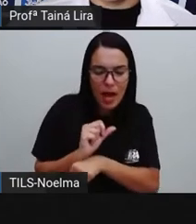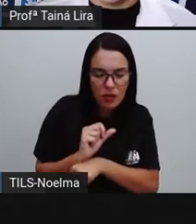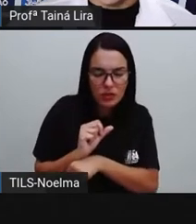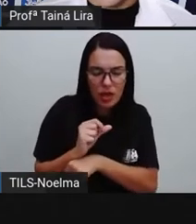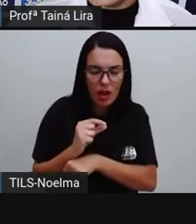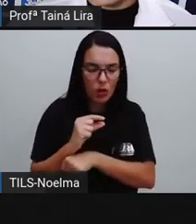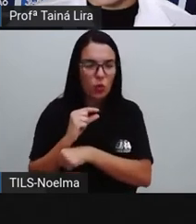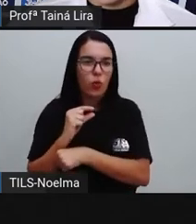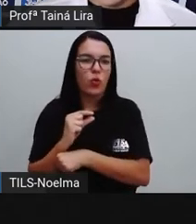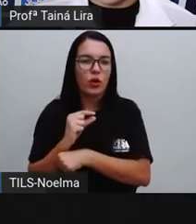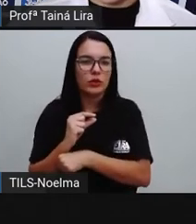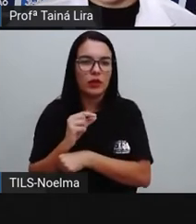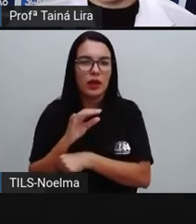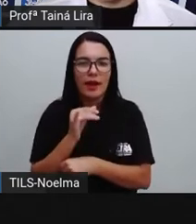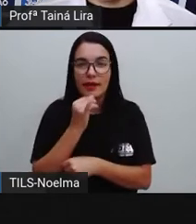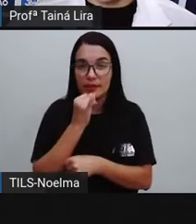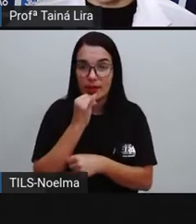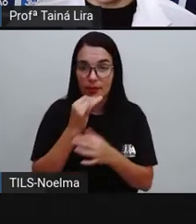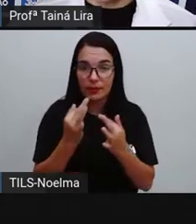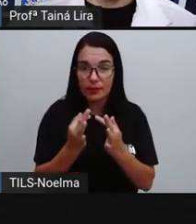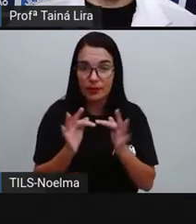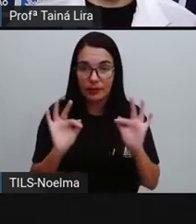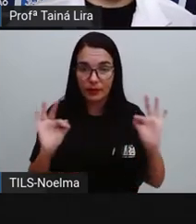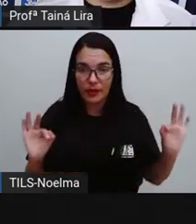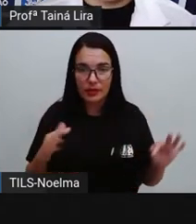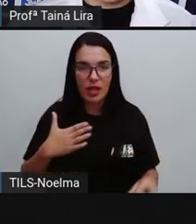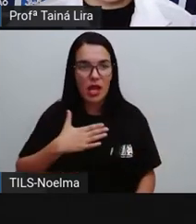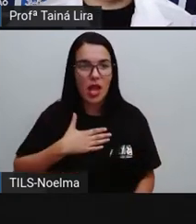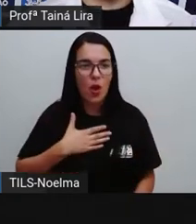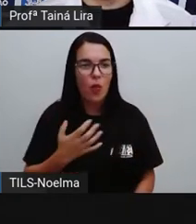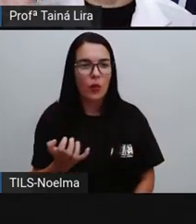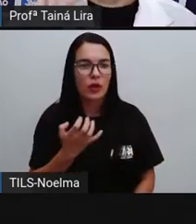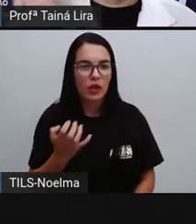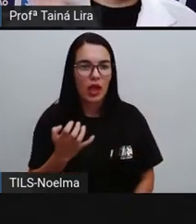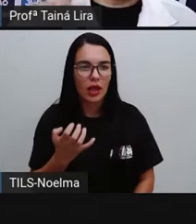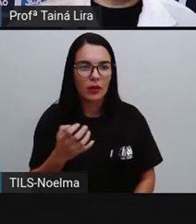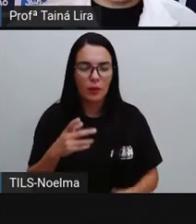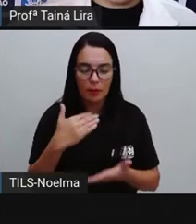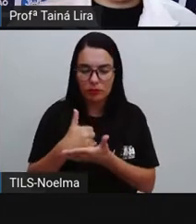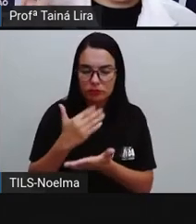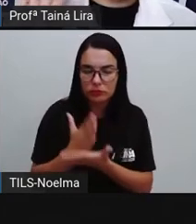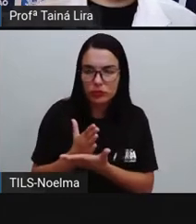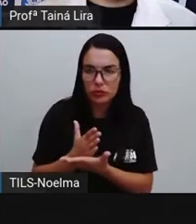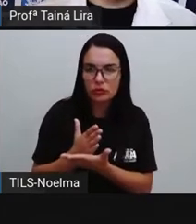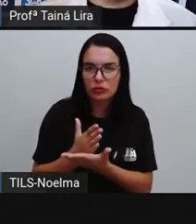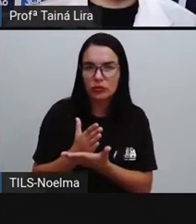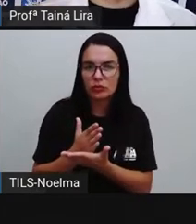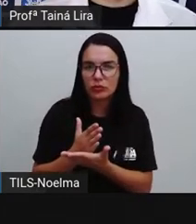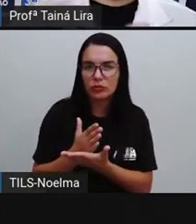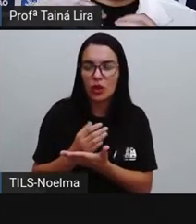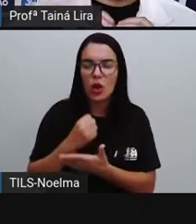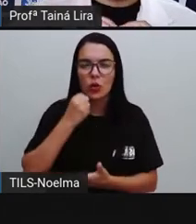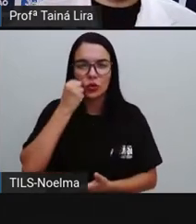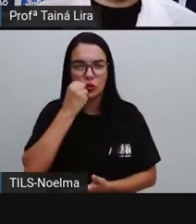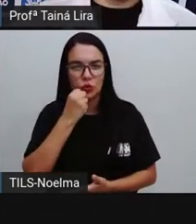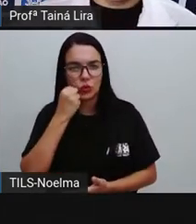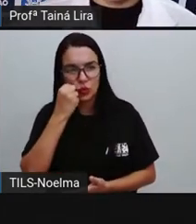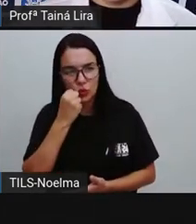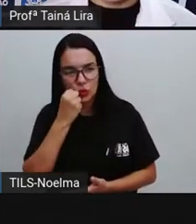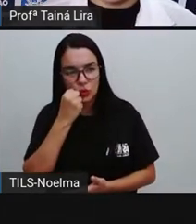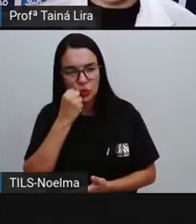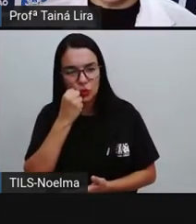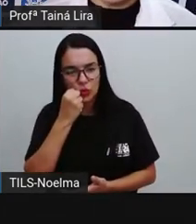eu quero torta, pausa, suco e sorvete. Não foi uma pausa longa, foi uma pausa